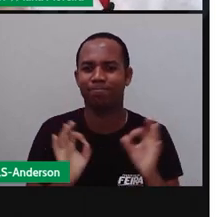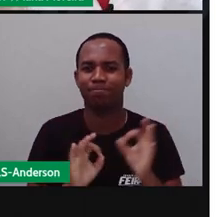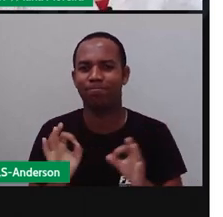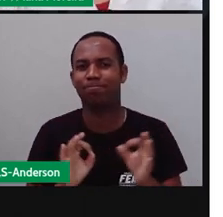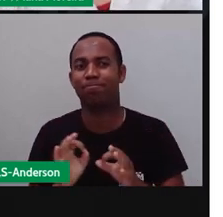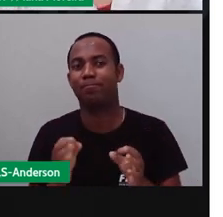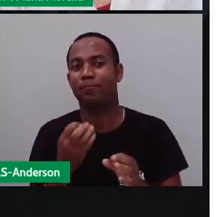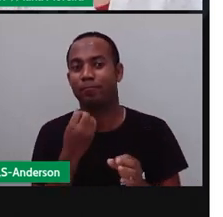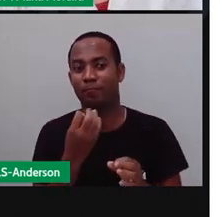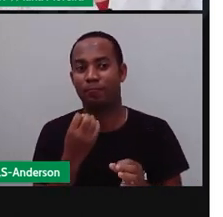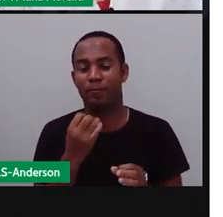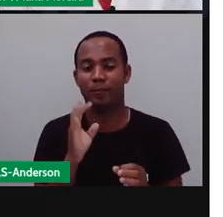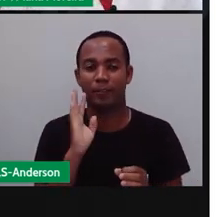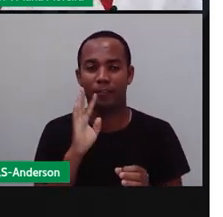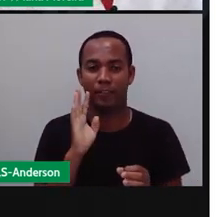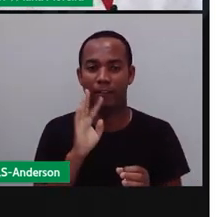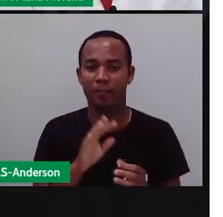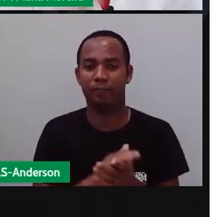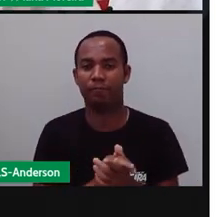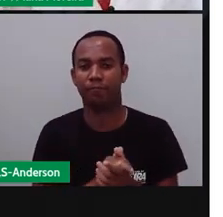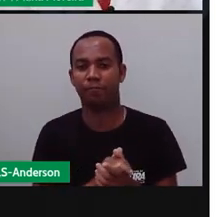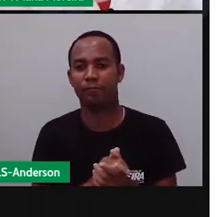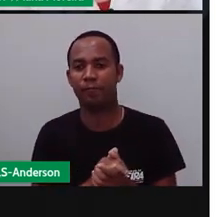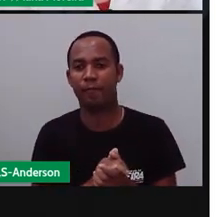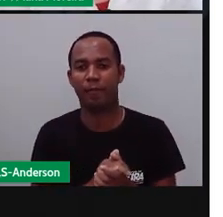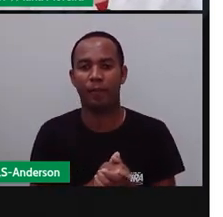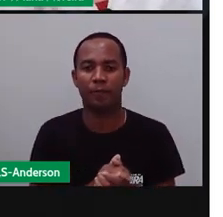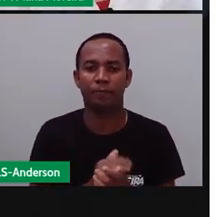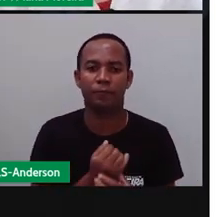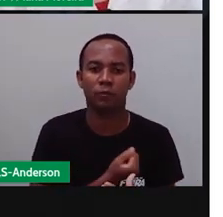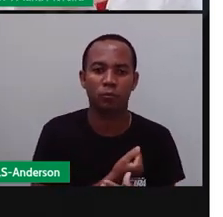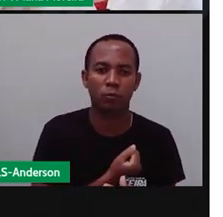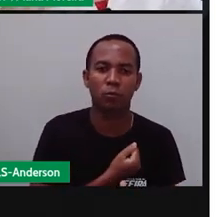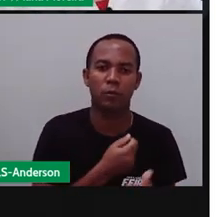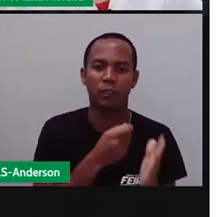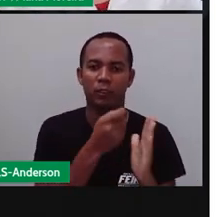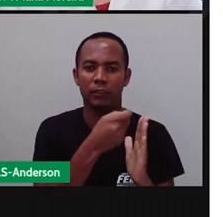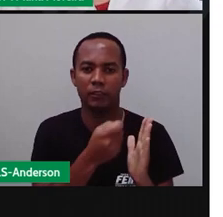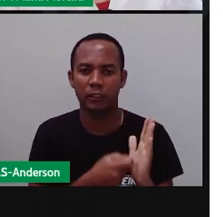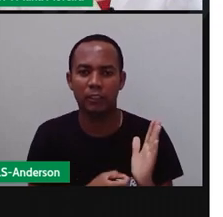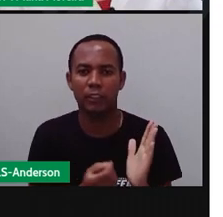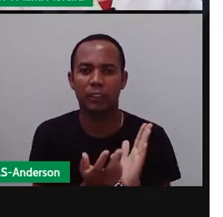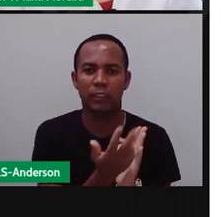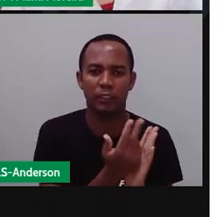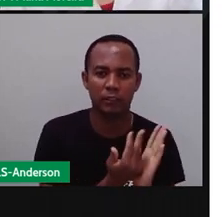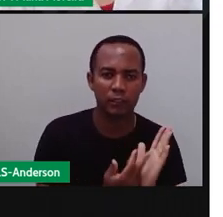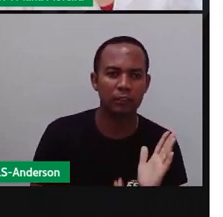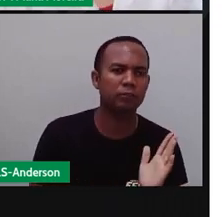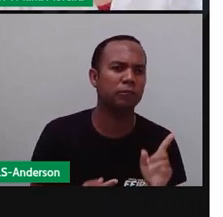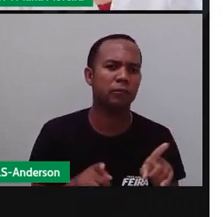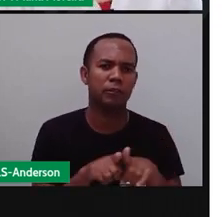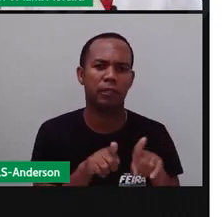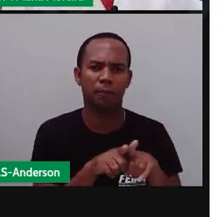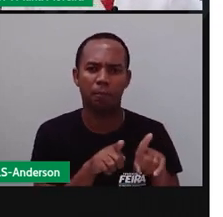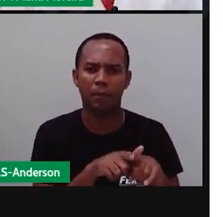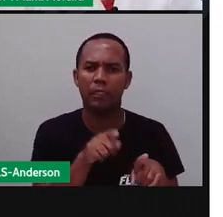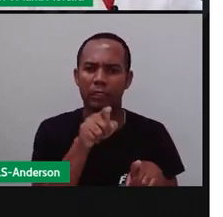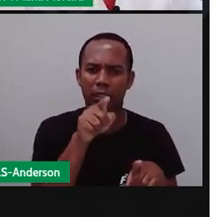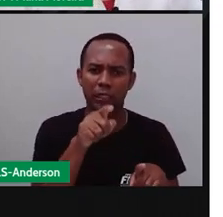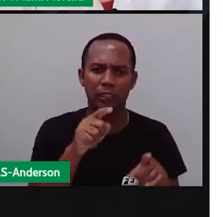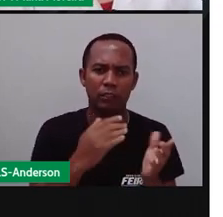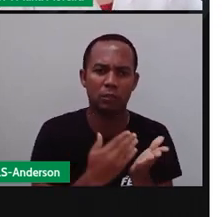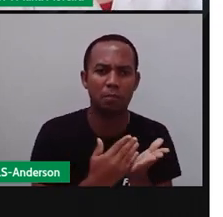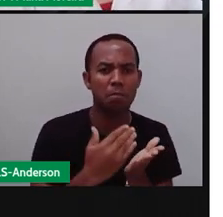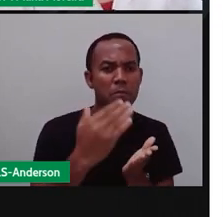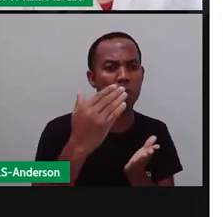basta, né? Terem arrasado com os numerais, com a escrita, com o desenho. Eles também fizeram, que